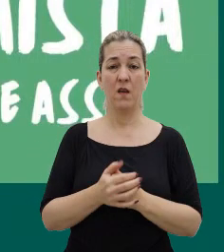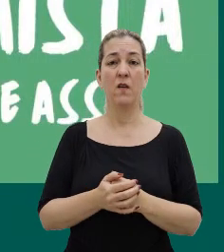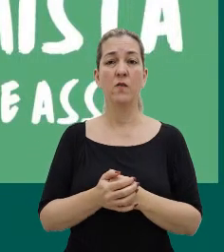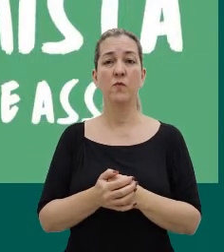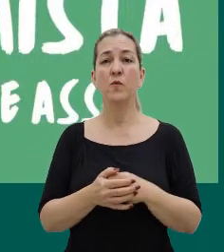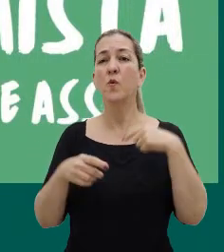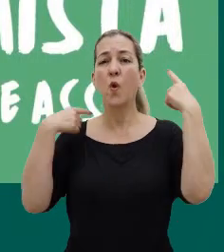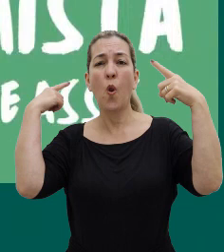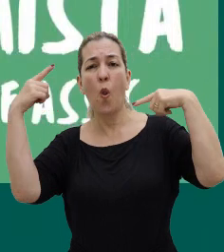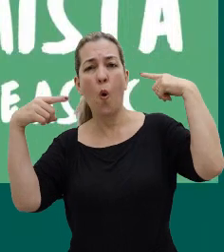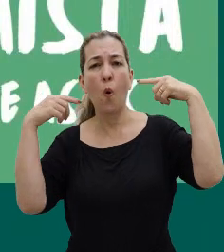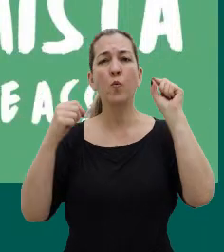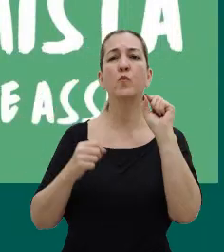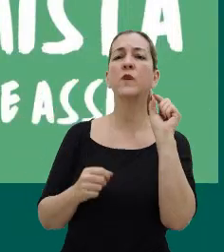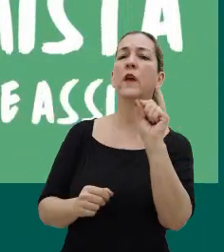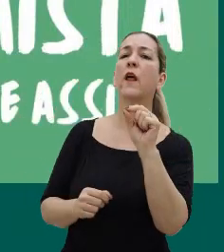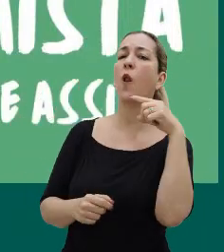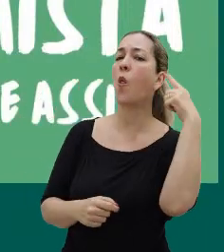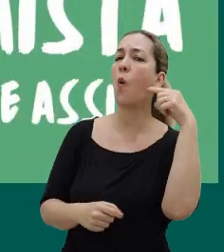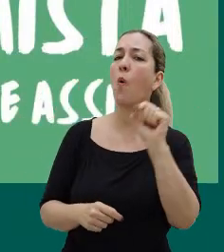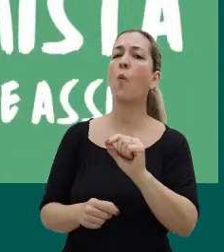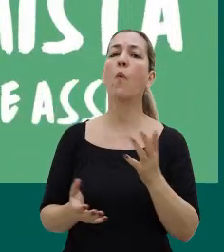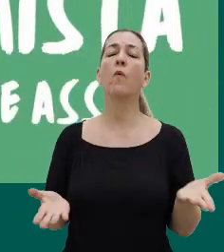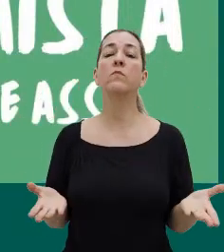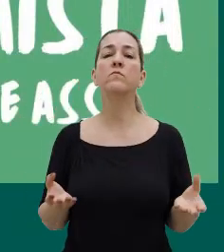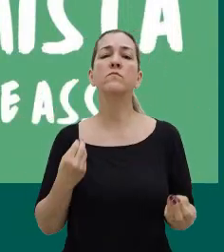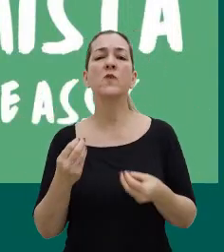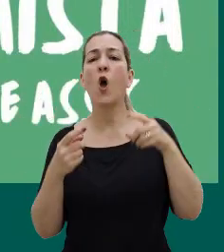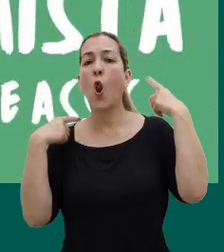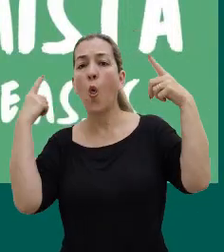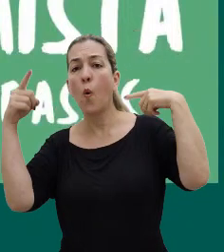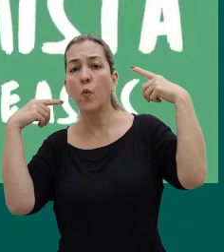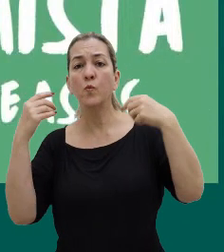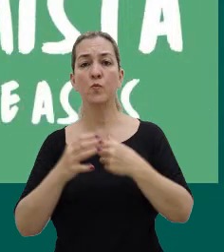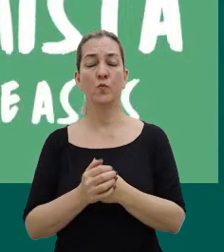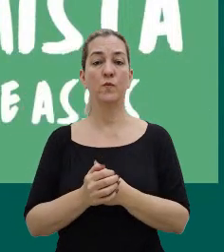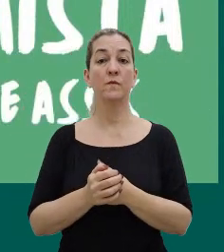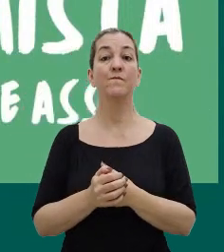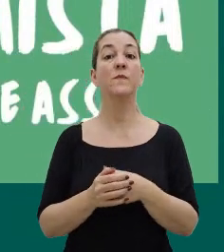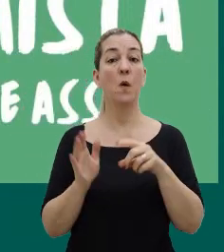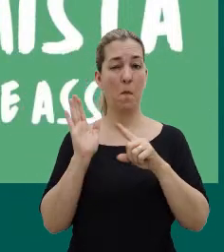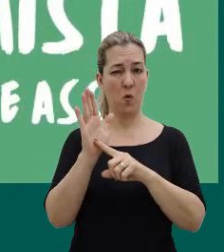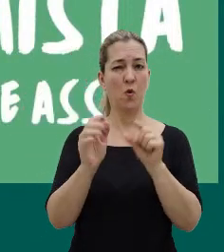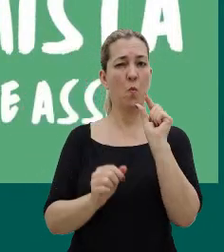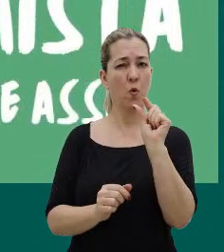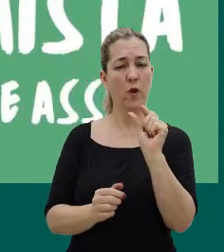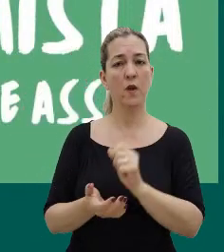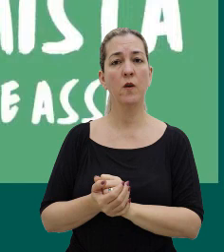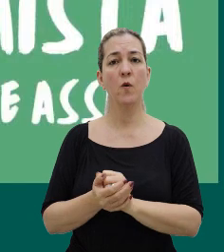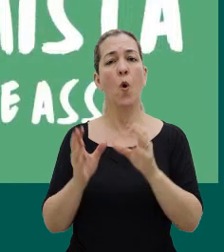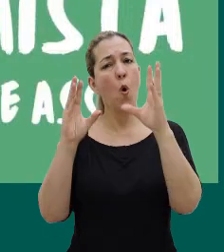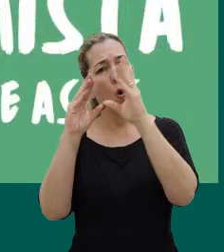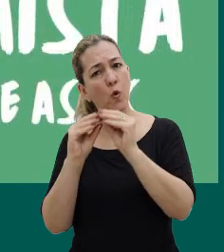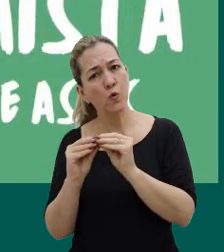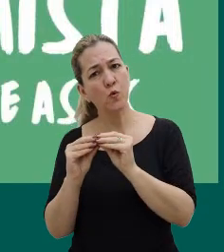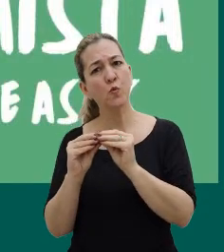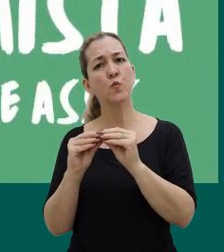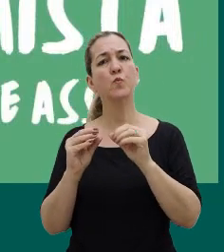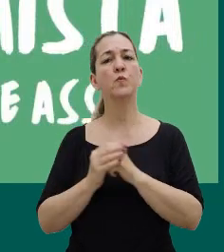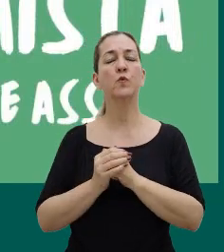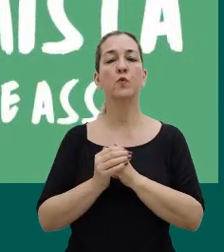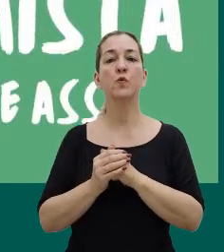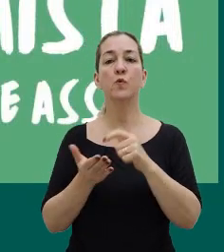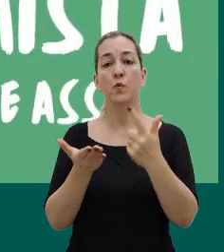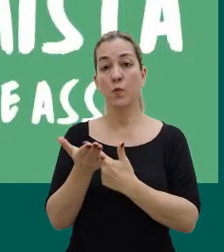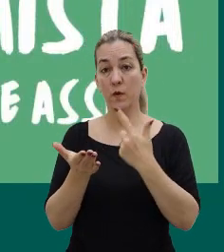ser louco, de quem é louco, né, e a loucura, eu queria trazer aqui um mini resuminho, né,